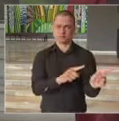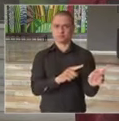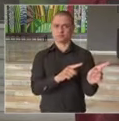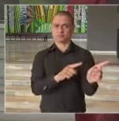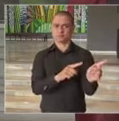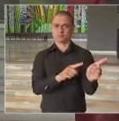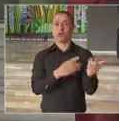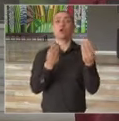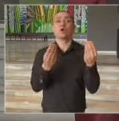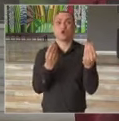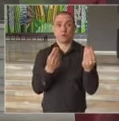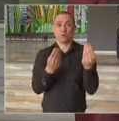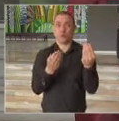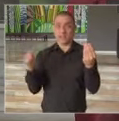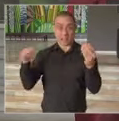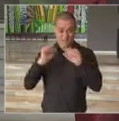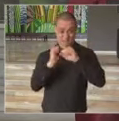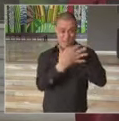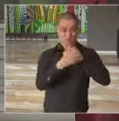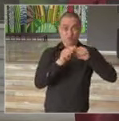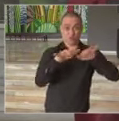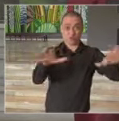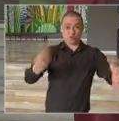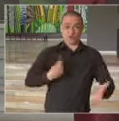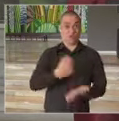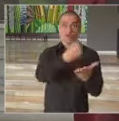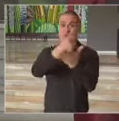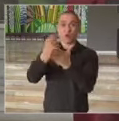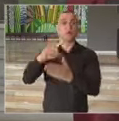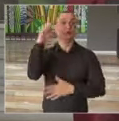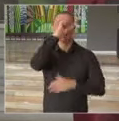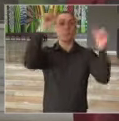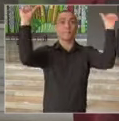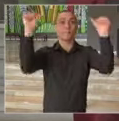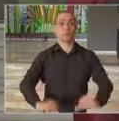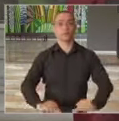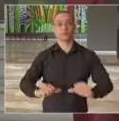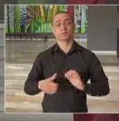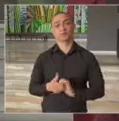a dificuldade de vencer a pandemia e salvar vidas será ainda maior.